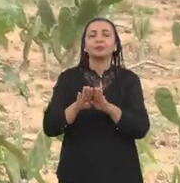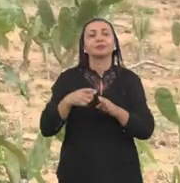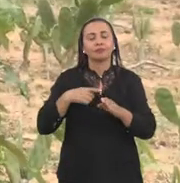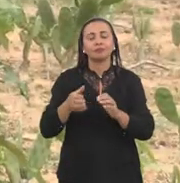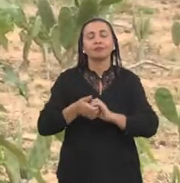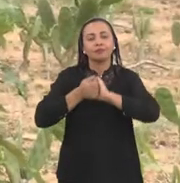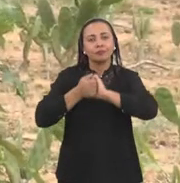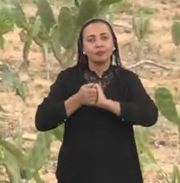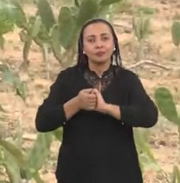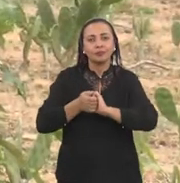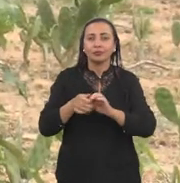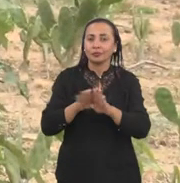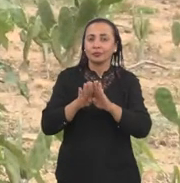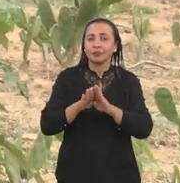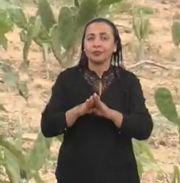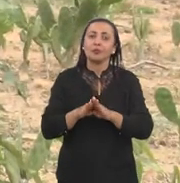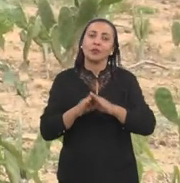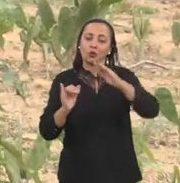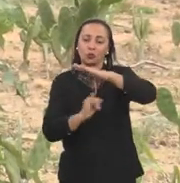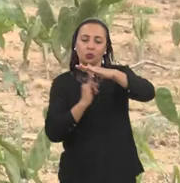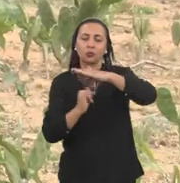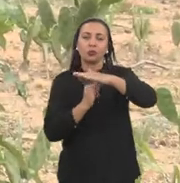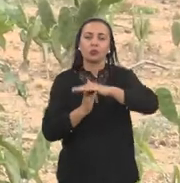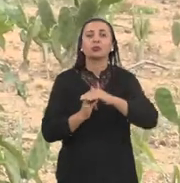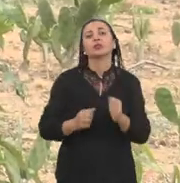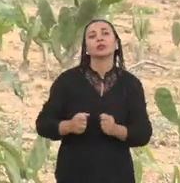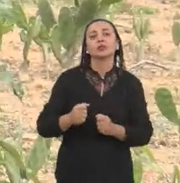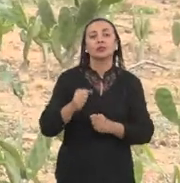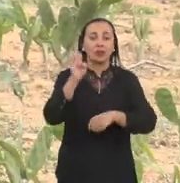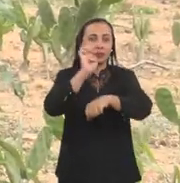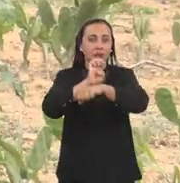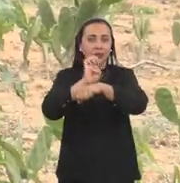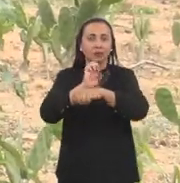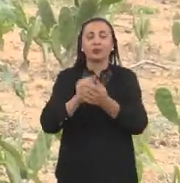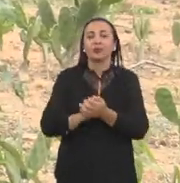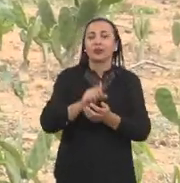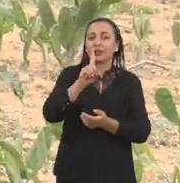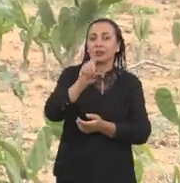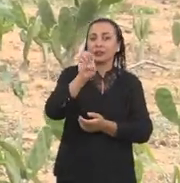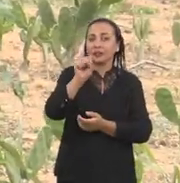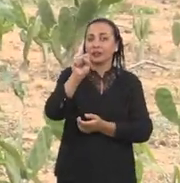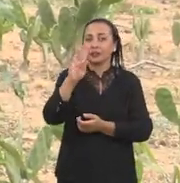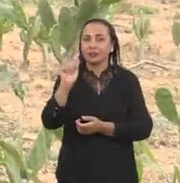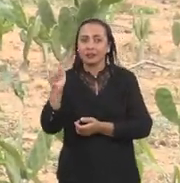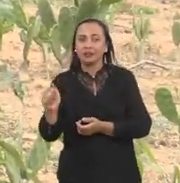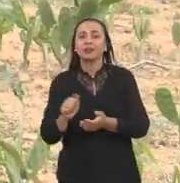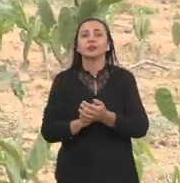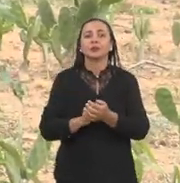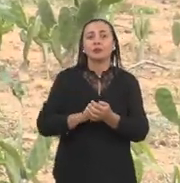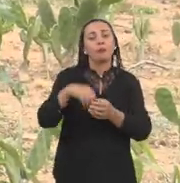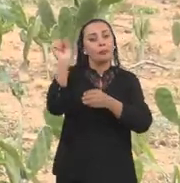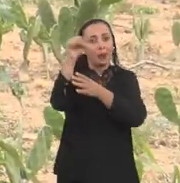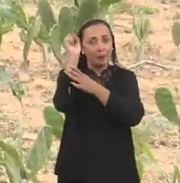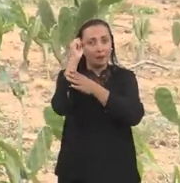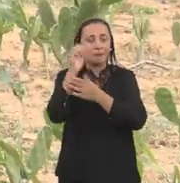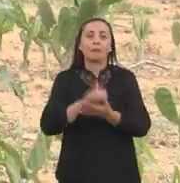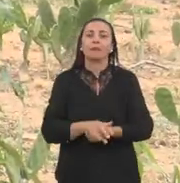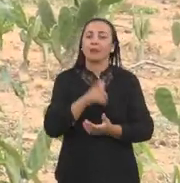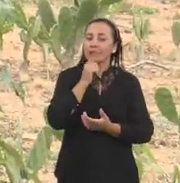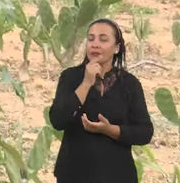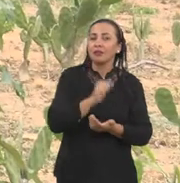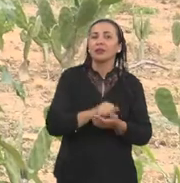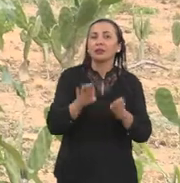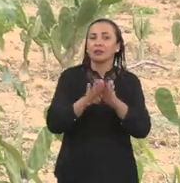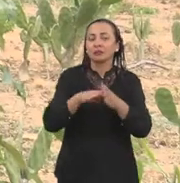Ele conta ainda com parcerias com órgãos estaduais, como a DESO, que é a Companhia de Saneamento do Estado